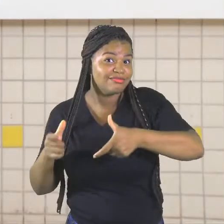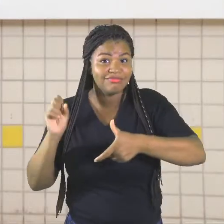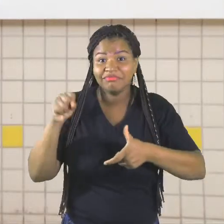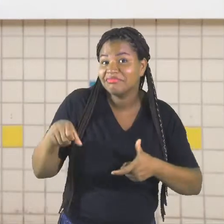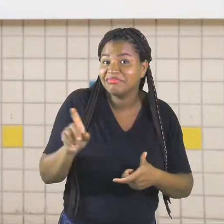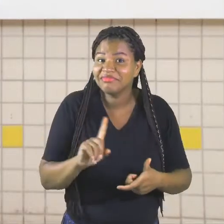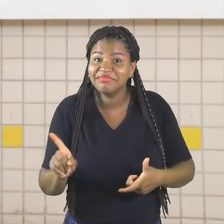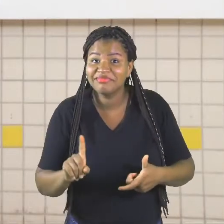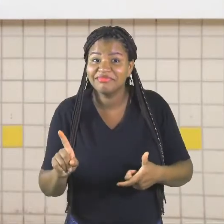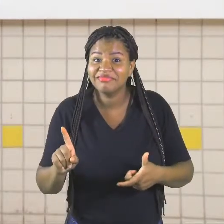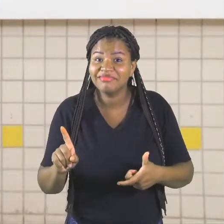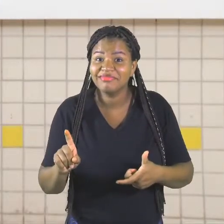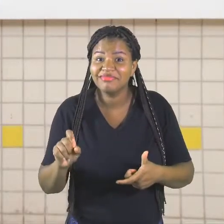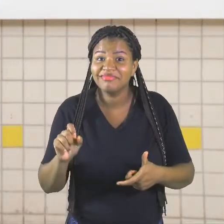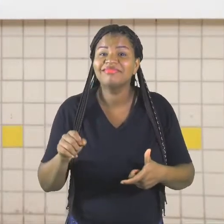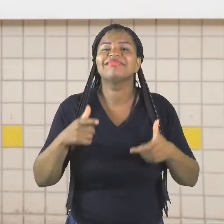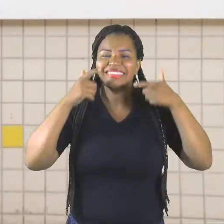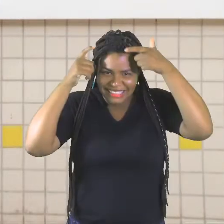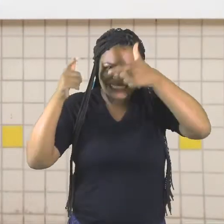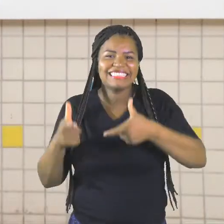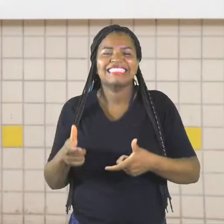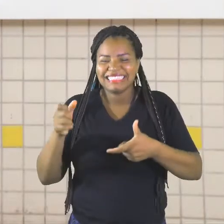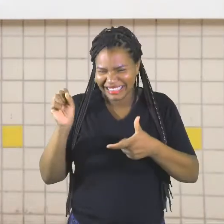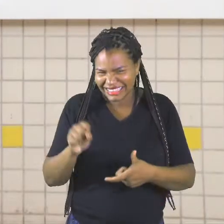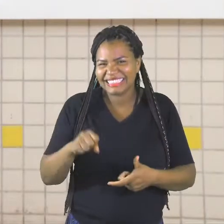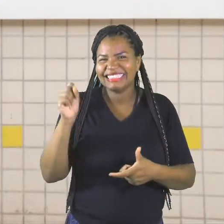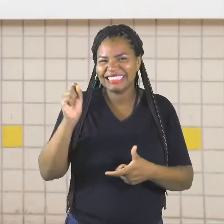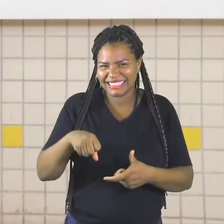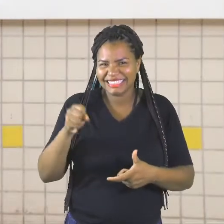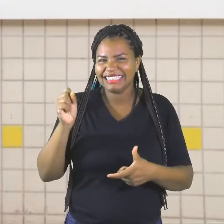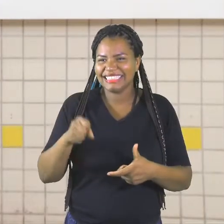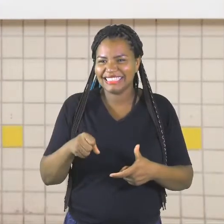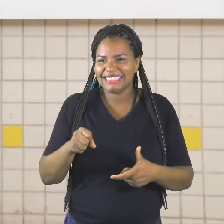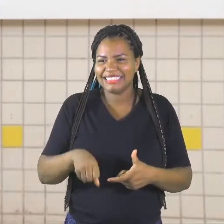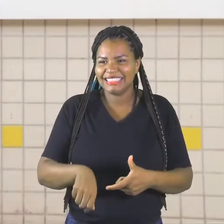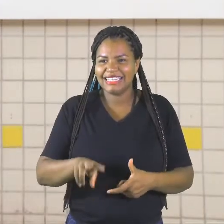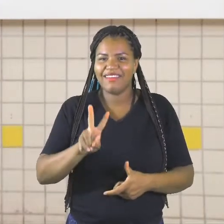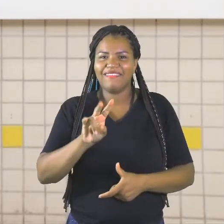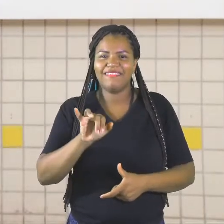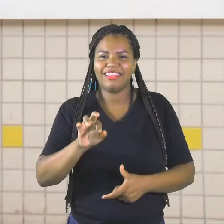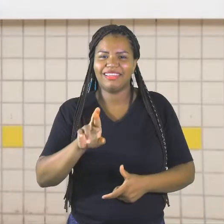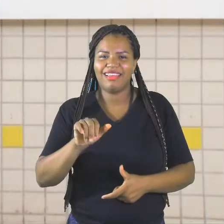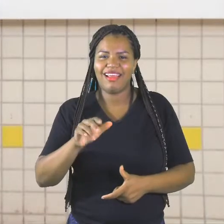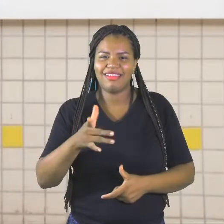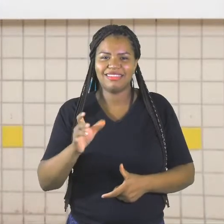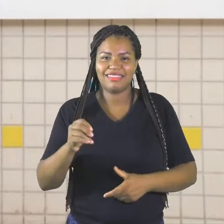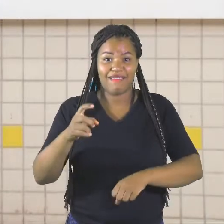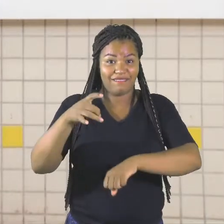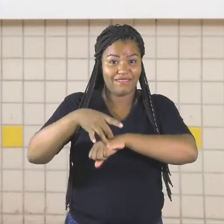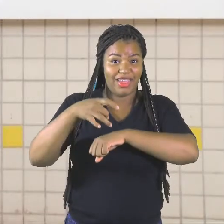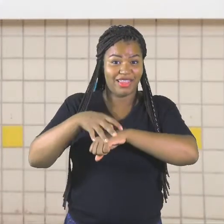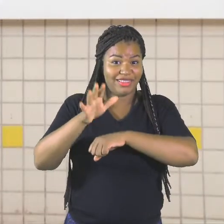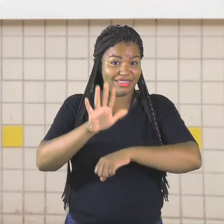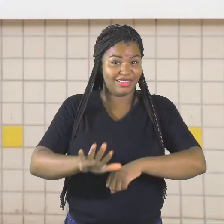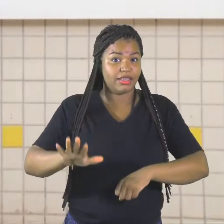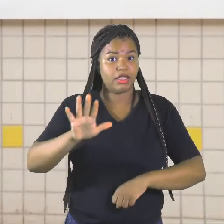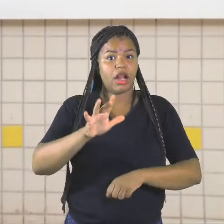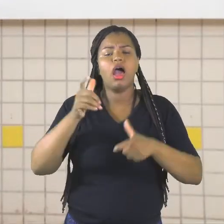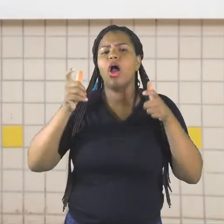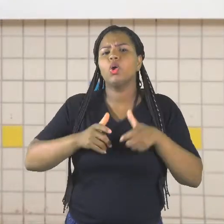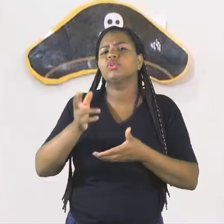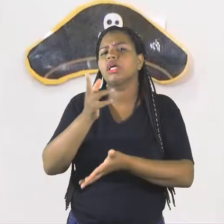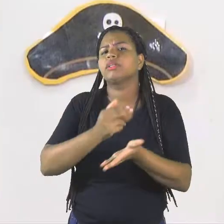Tira o chapéu? Tira o chapéu pra vidraça também, gente. Onde está a